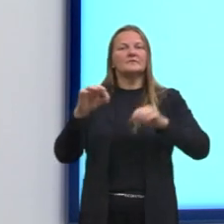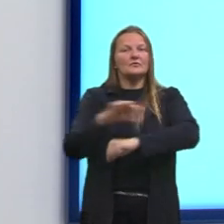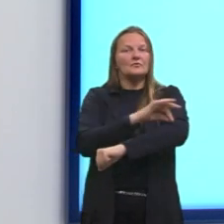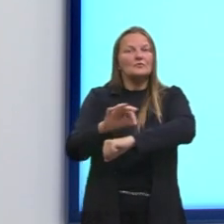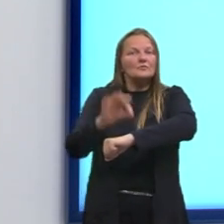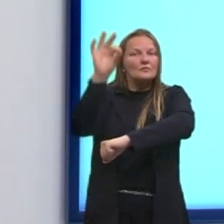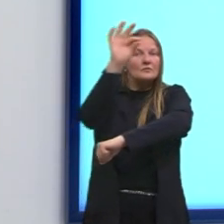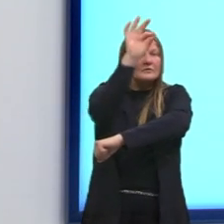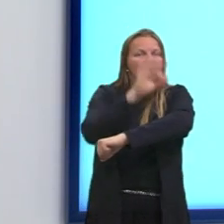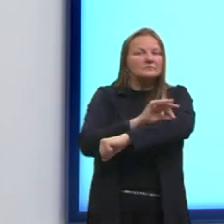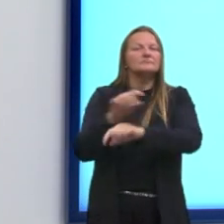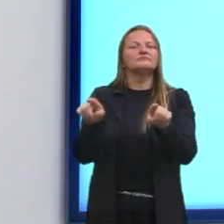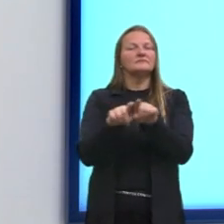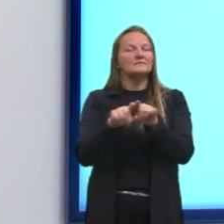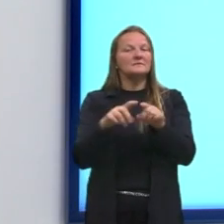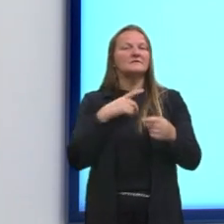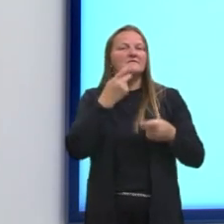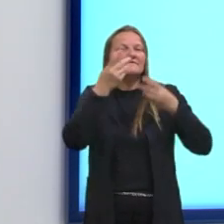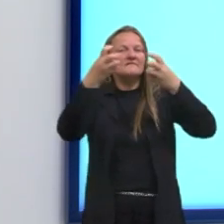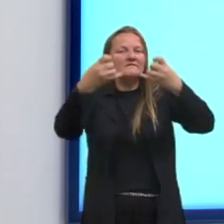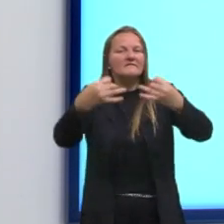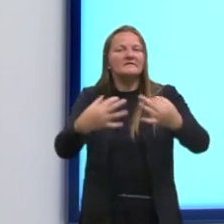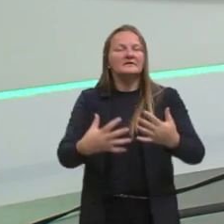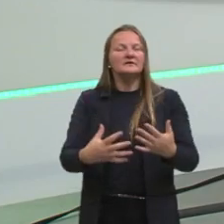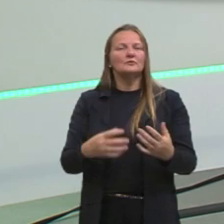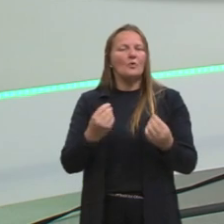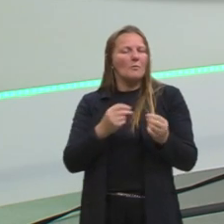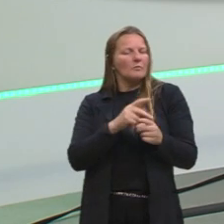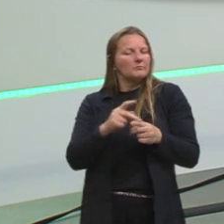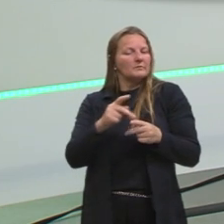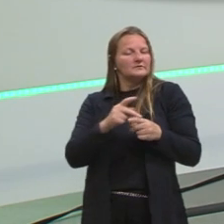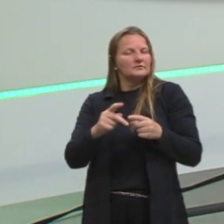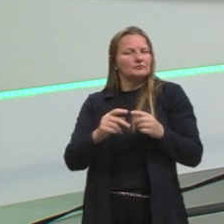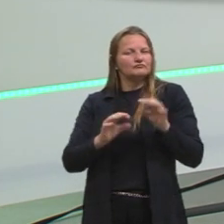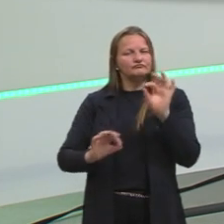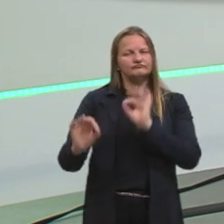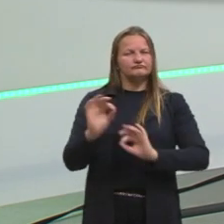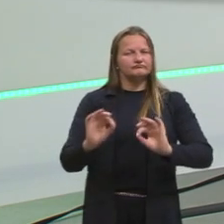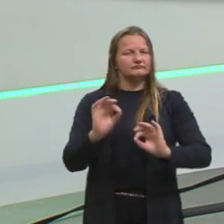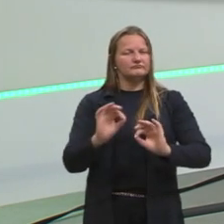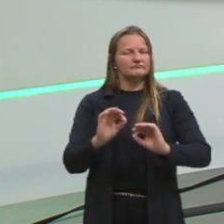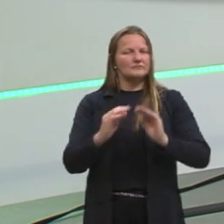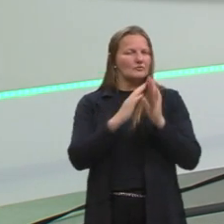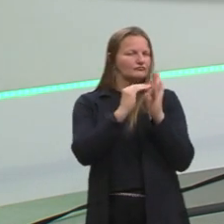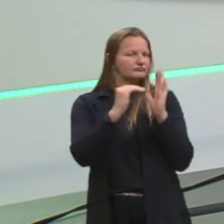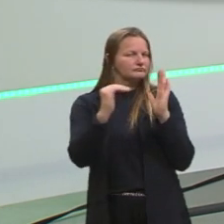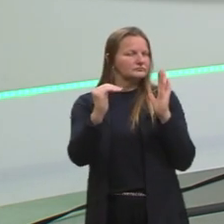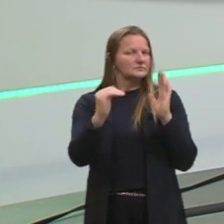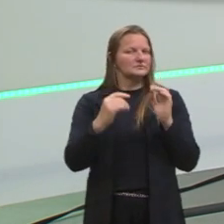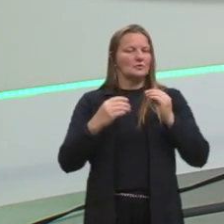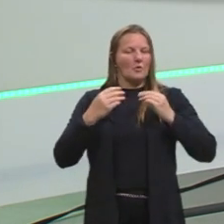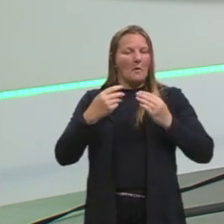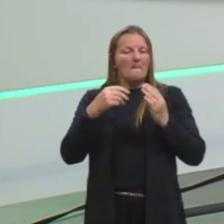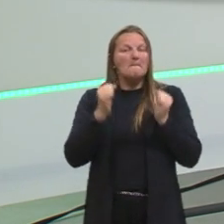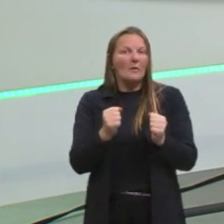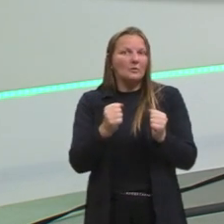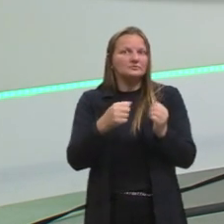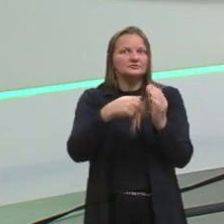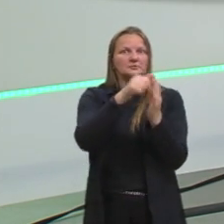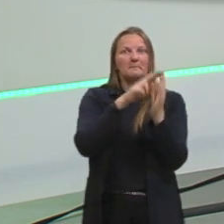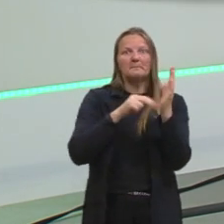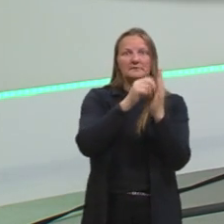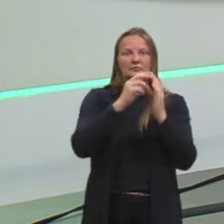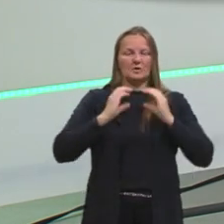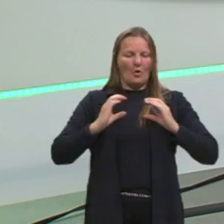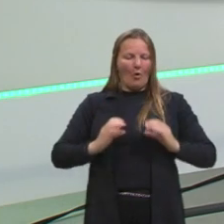nós estamos falando desse padrão estético que pode ser abordado como pintura corporal, como a maneira como eles se